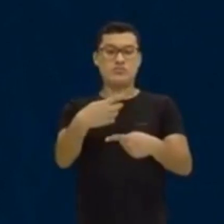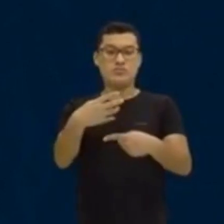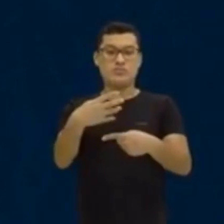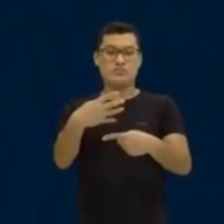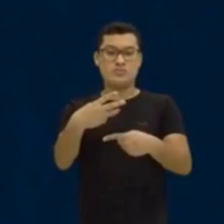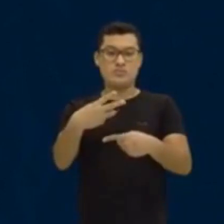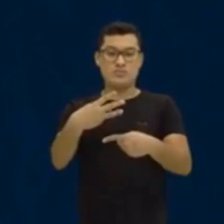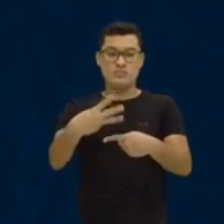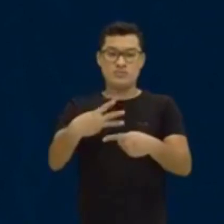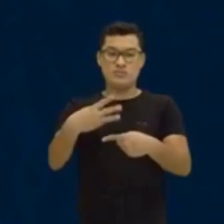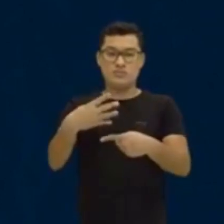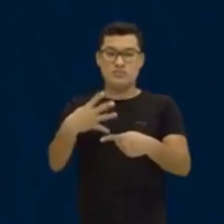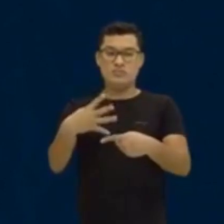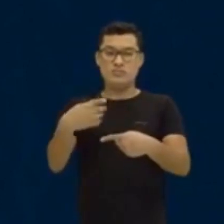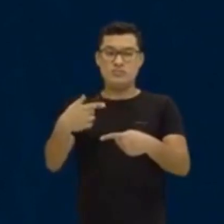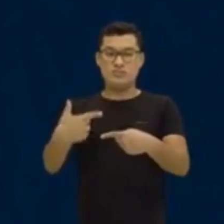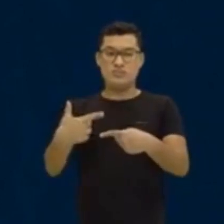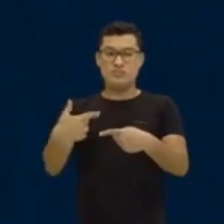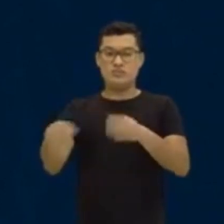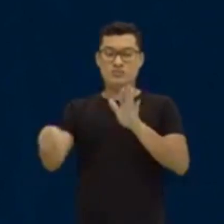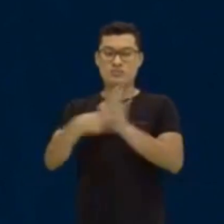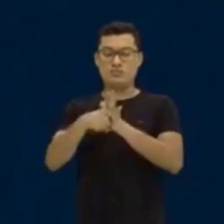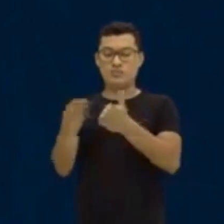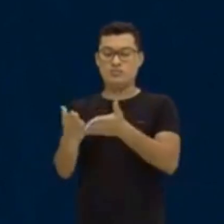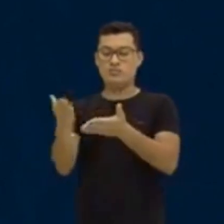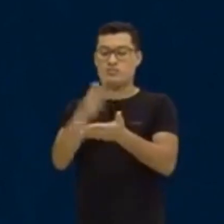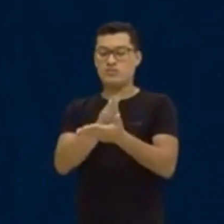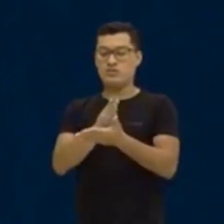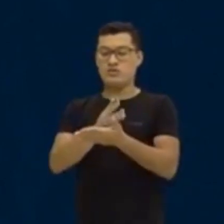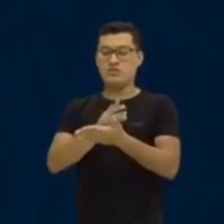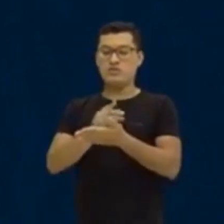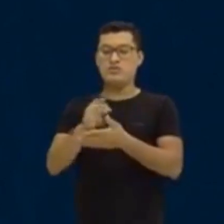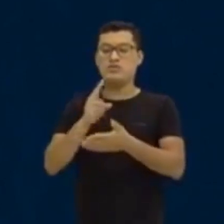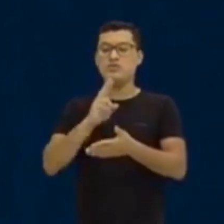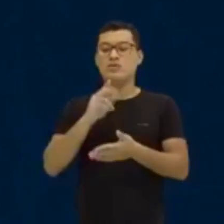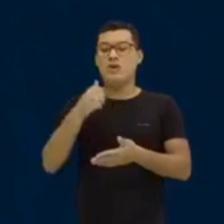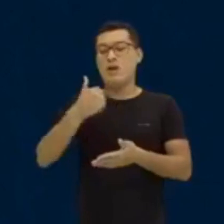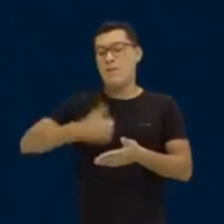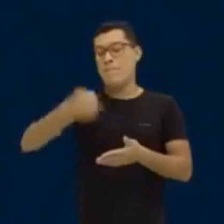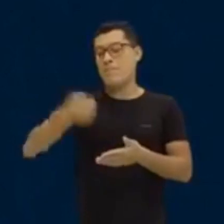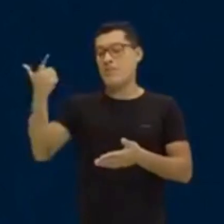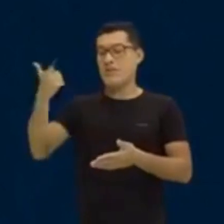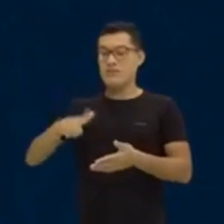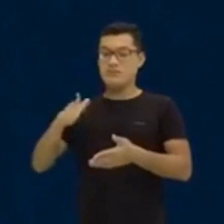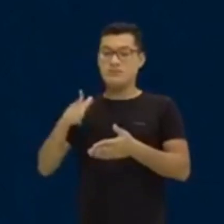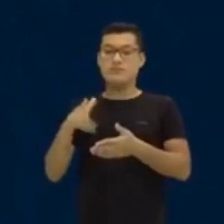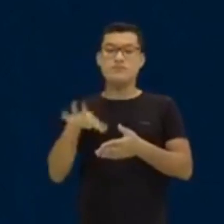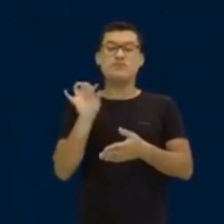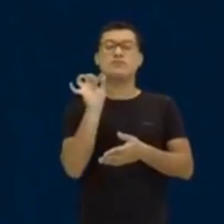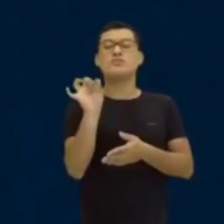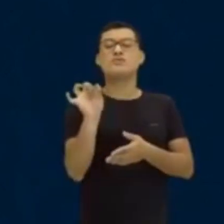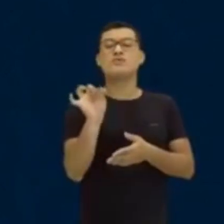o número que eu tenho antes da primeira repetição. Ele vai morrer bem aqui, ó. Então, vai ser quem?